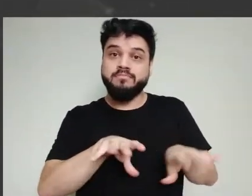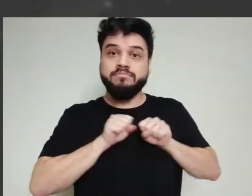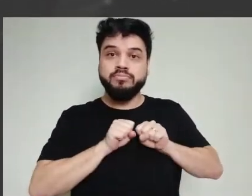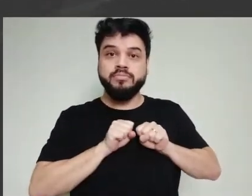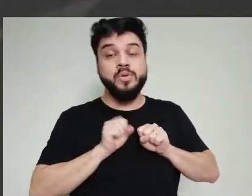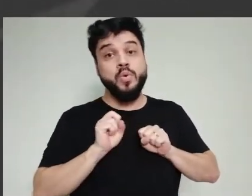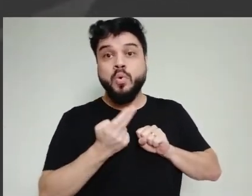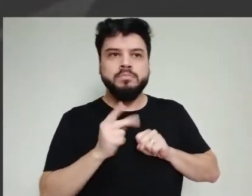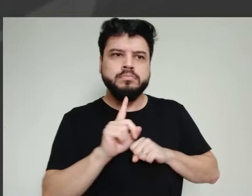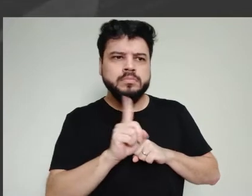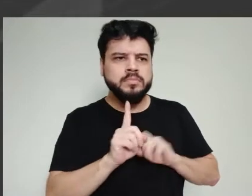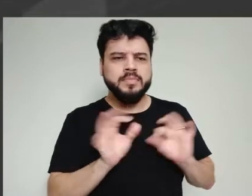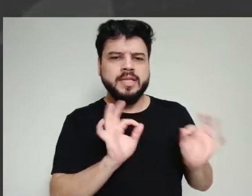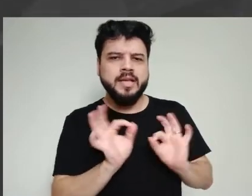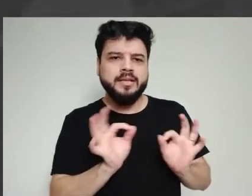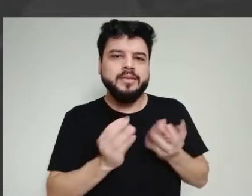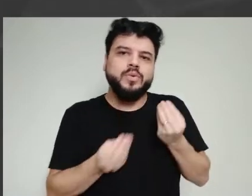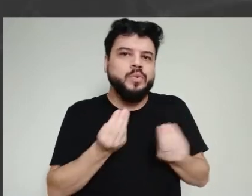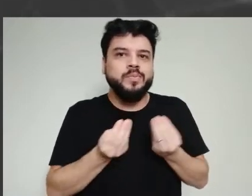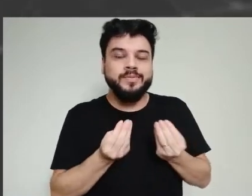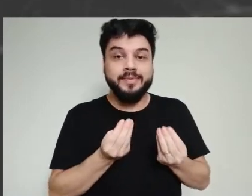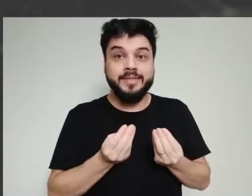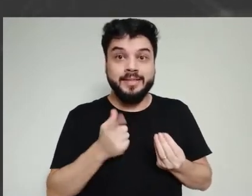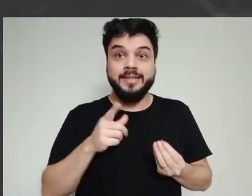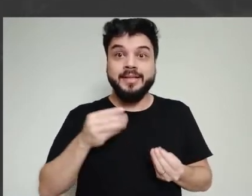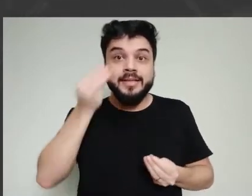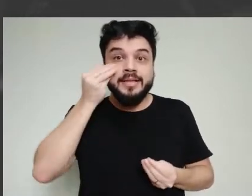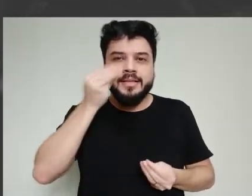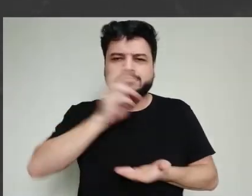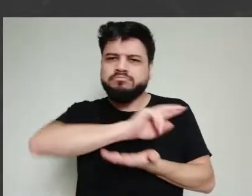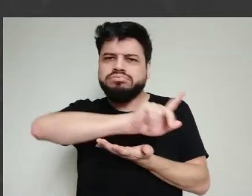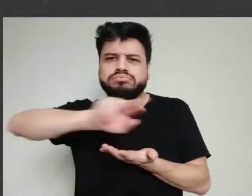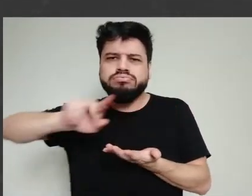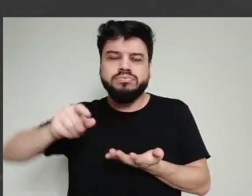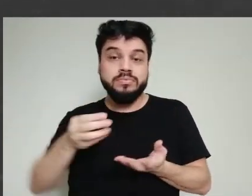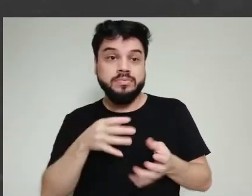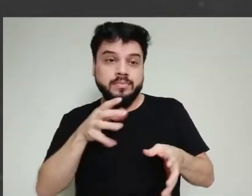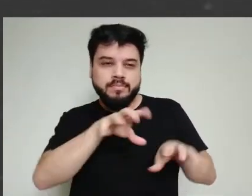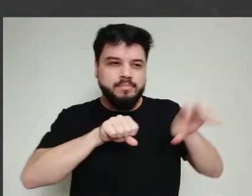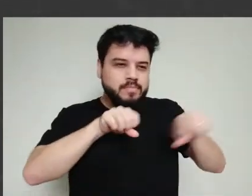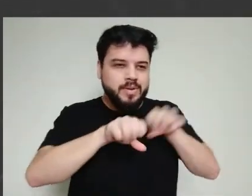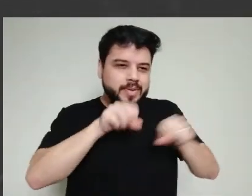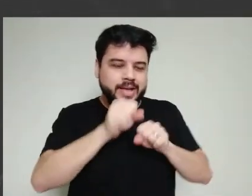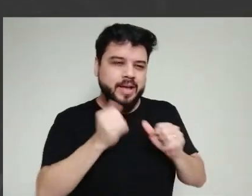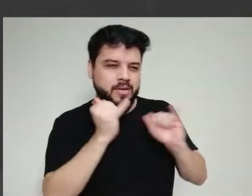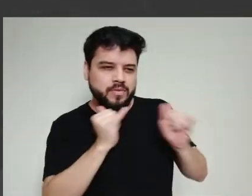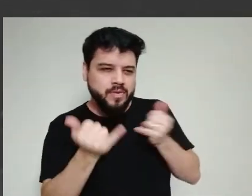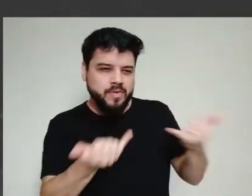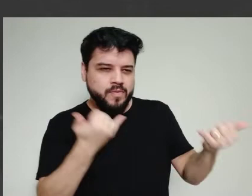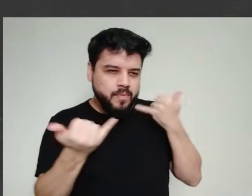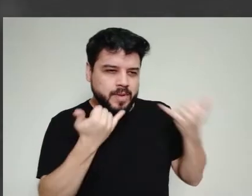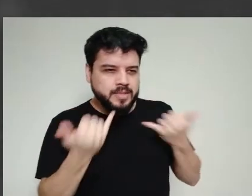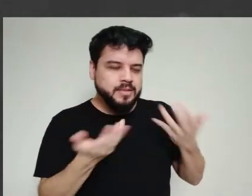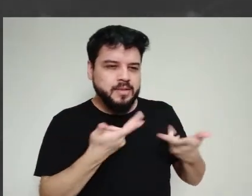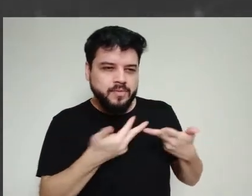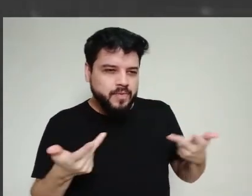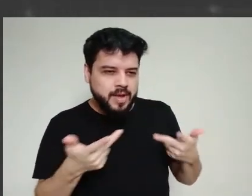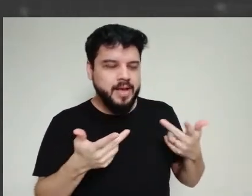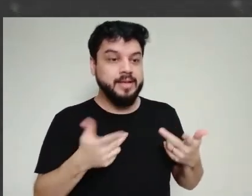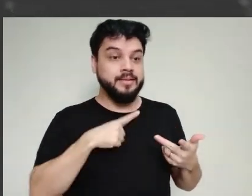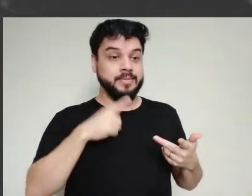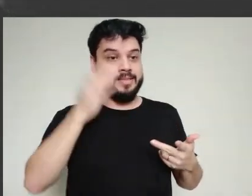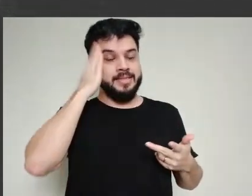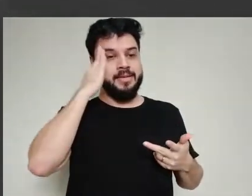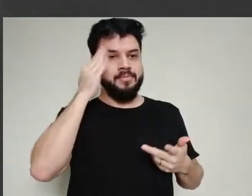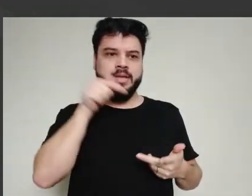doentes. Ou não, não vai acontecer nada. Então, a gente tem que coletar o máximo de informações possíveis para a gente ter segurança. Olha, a